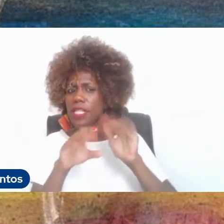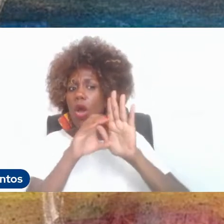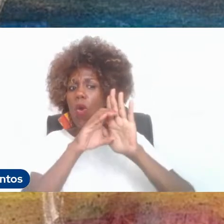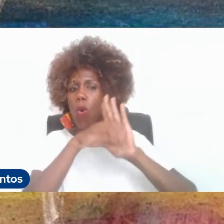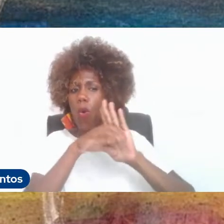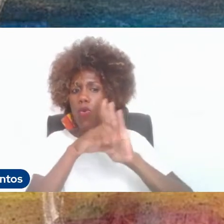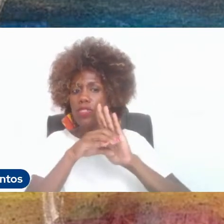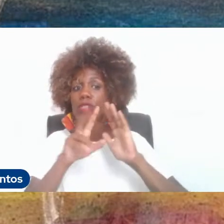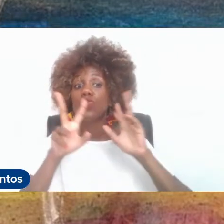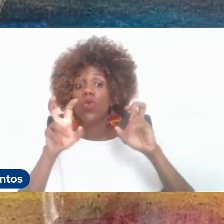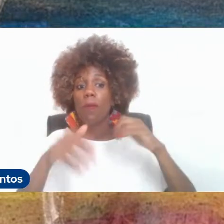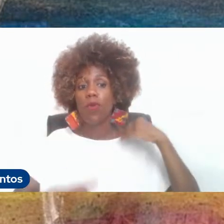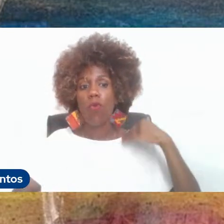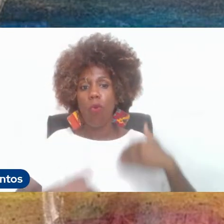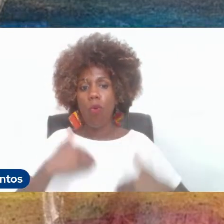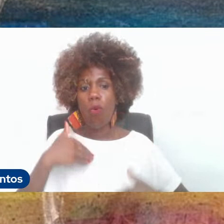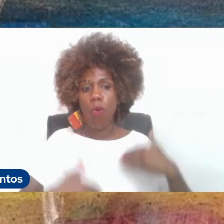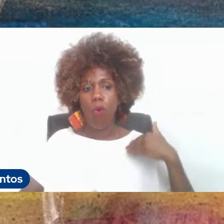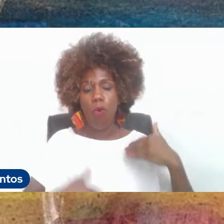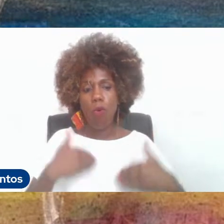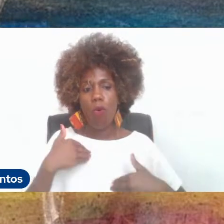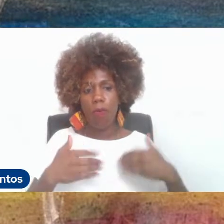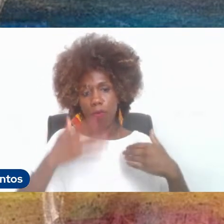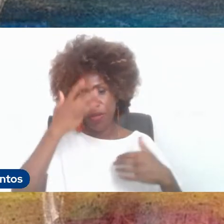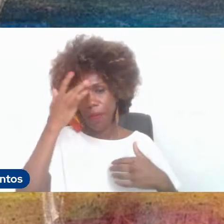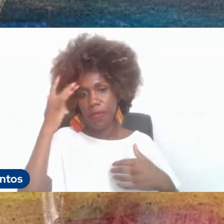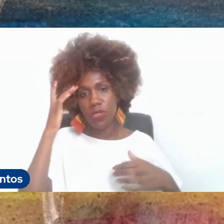questão do corpo e o músico